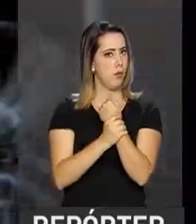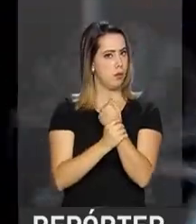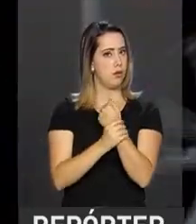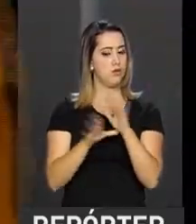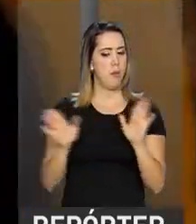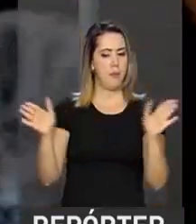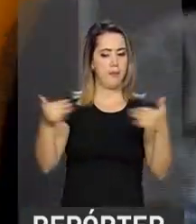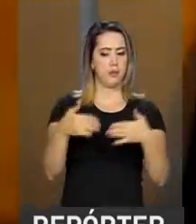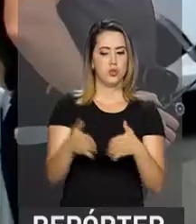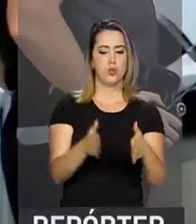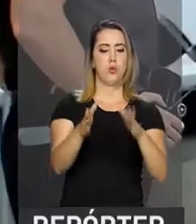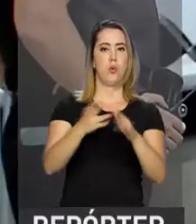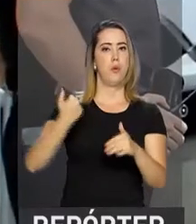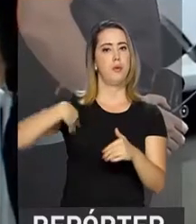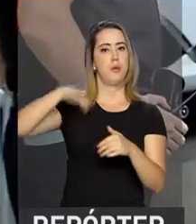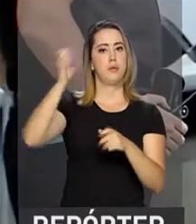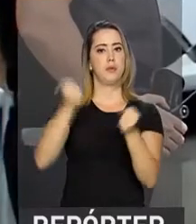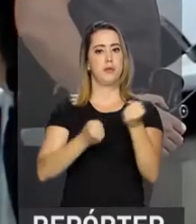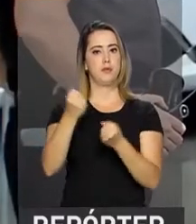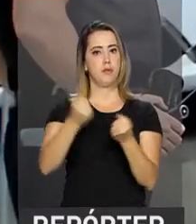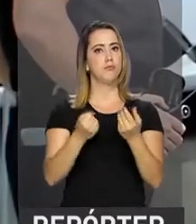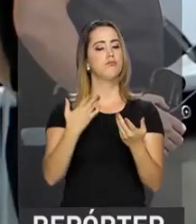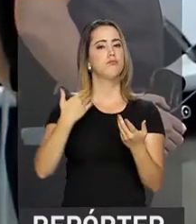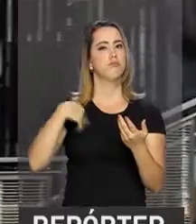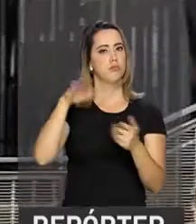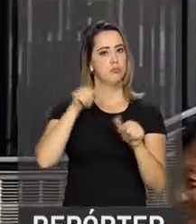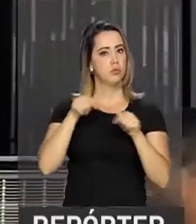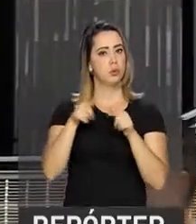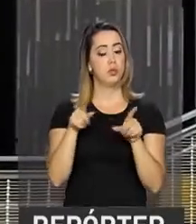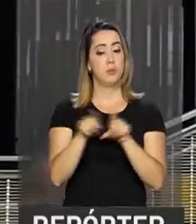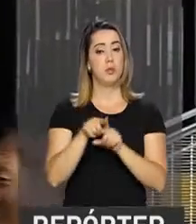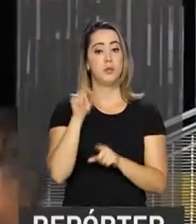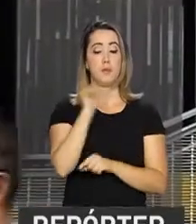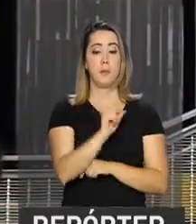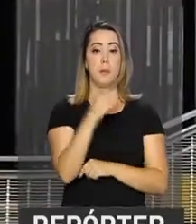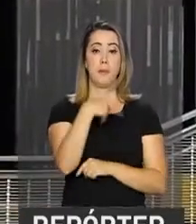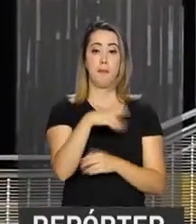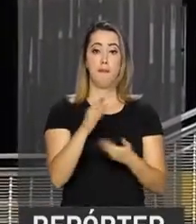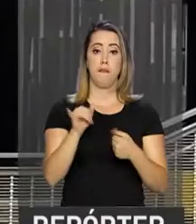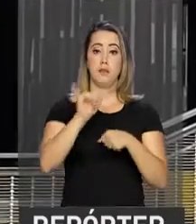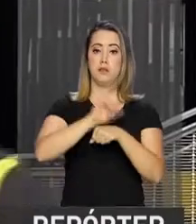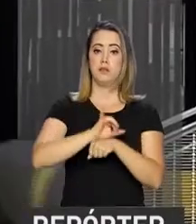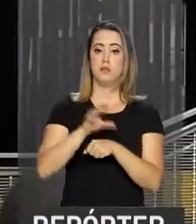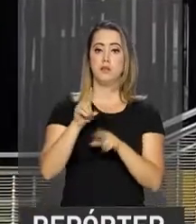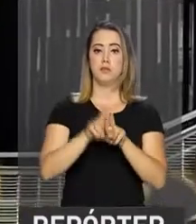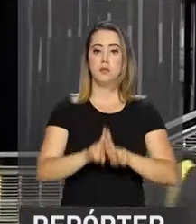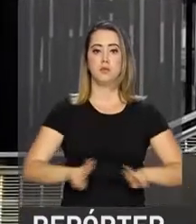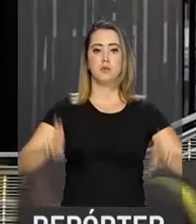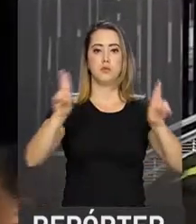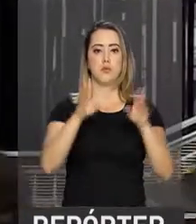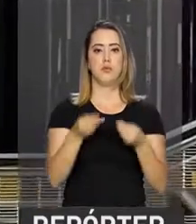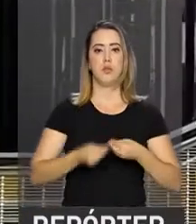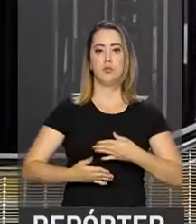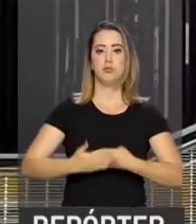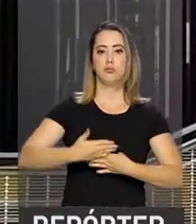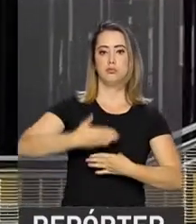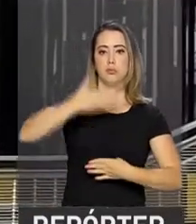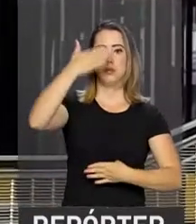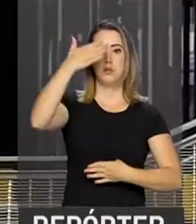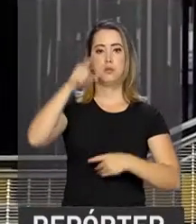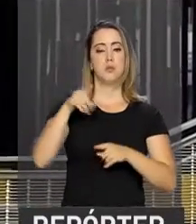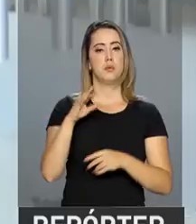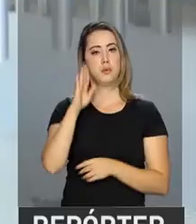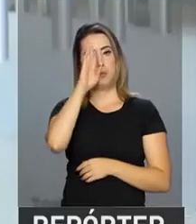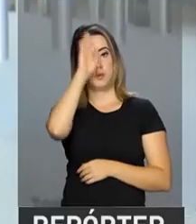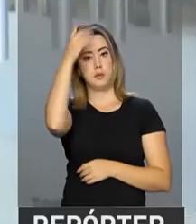fechando ruas e colocando mais carros para trabalhar. Na sede da ONU, funcionários levam os últimos cartazes e equipamentos para o prédio